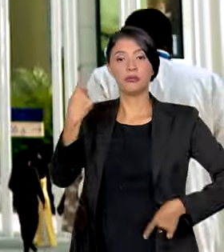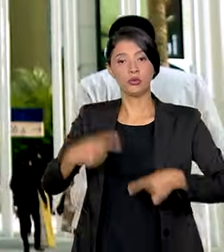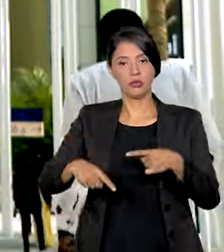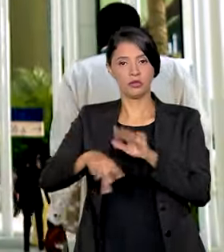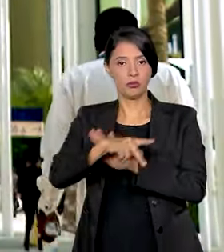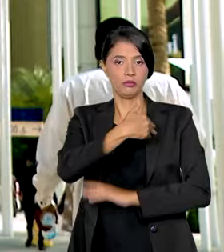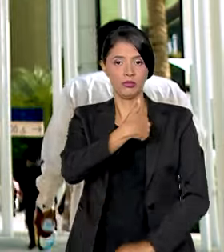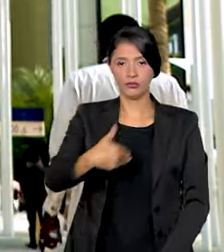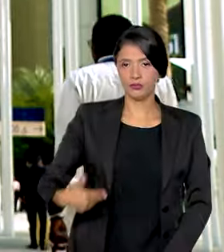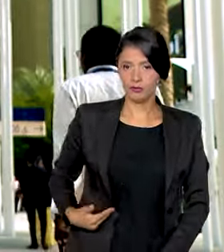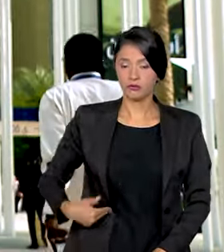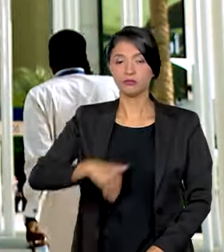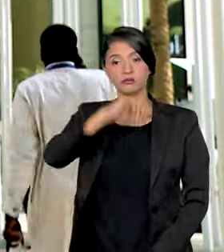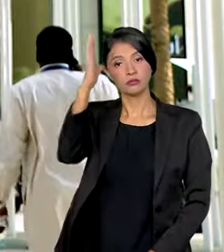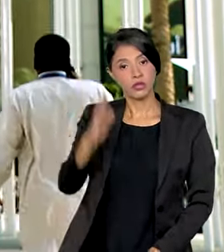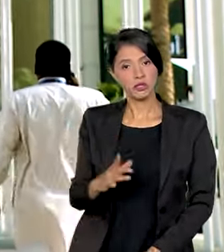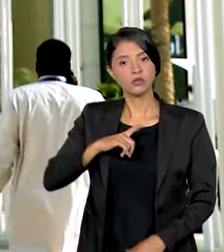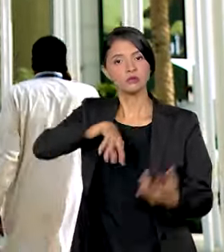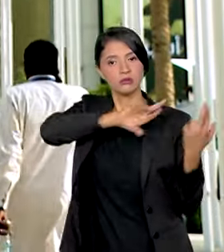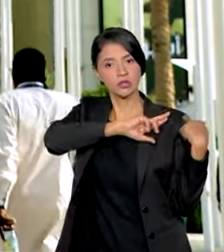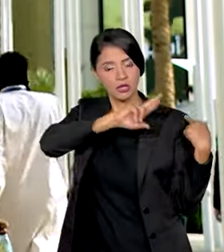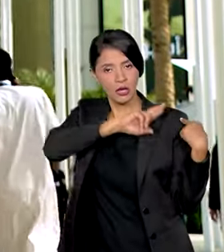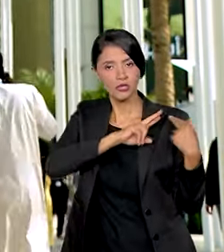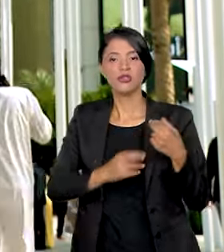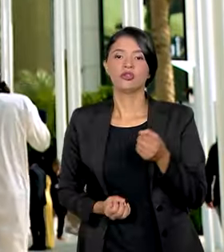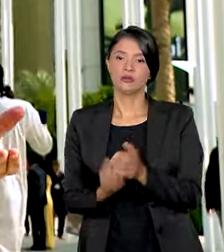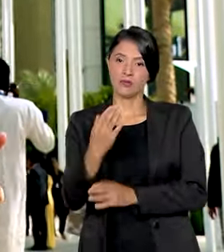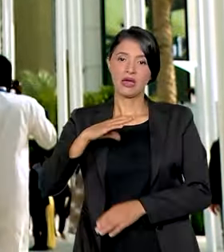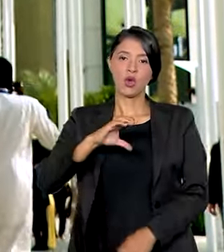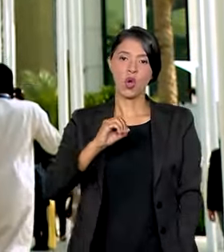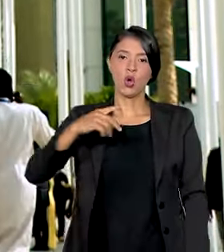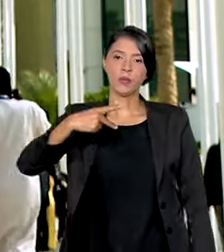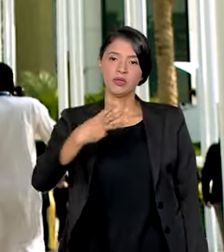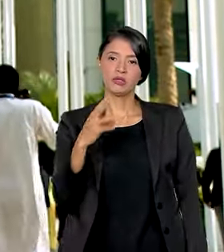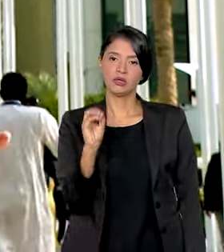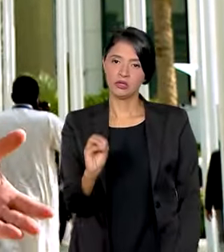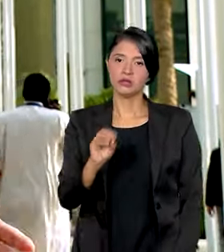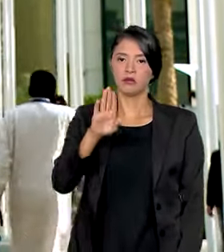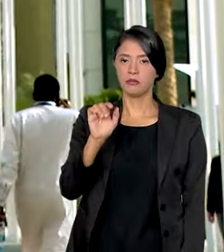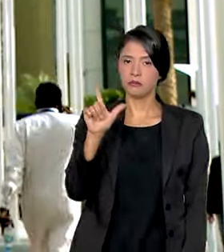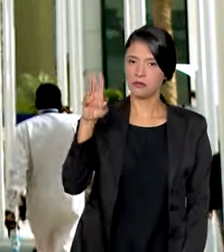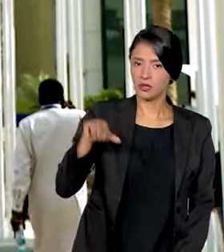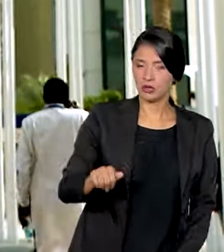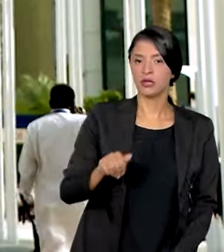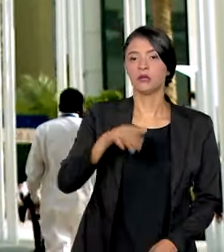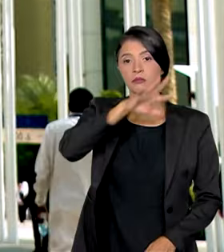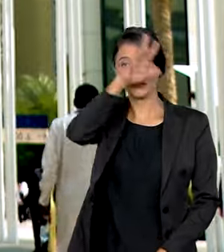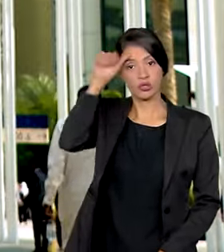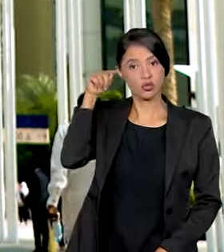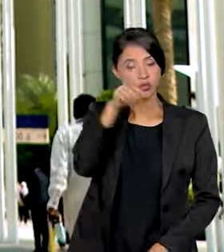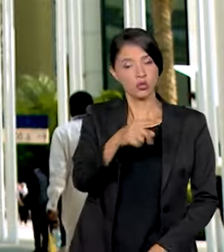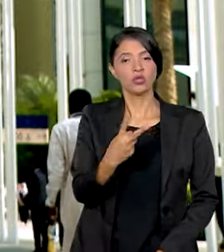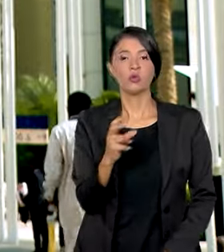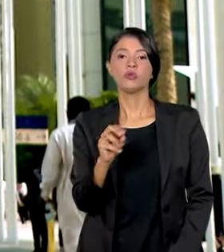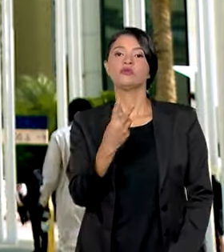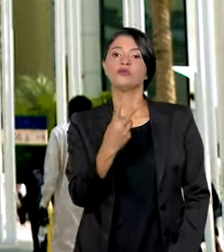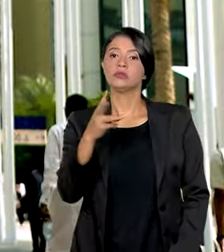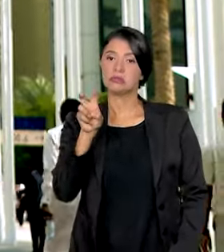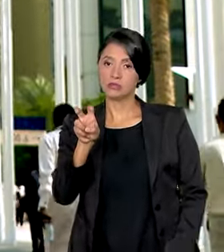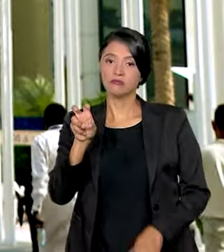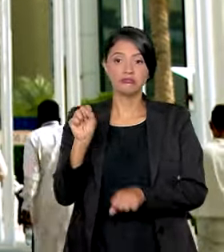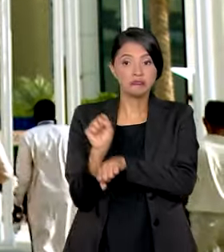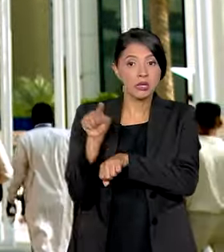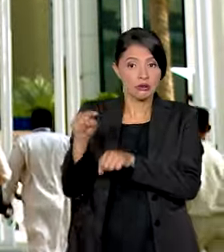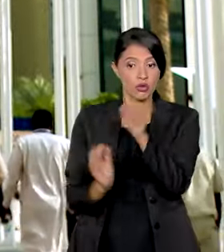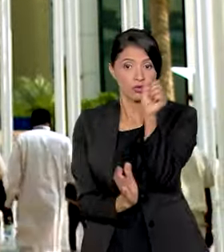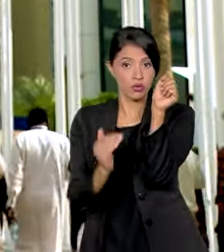externa do governo. O Brasil vai ter a responsabilidade de sediar a COP30 em Belém, na Amazônia, em 2025. E se espera que daqui